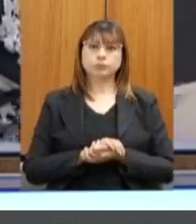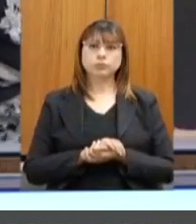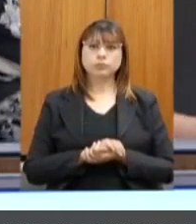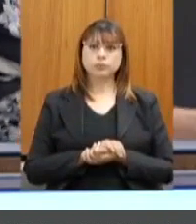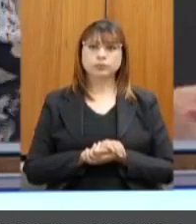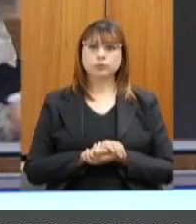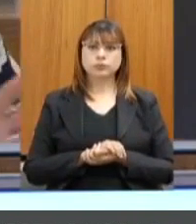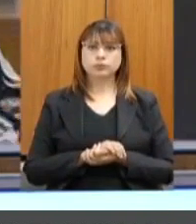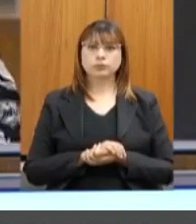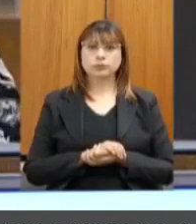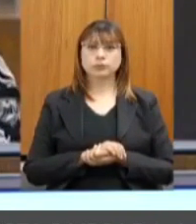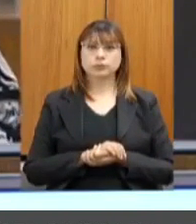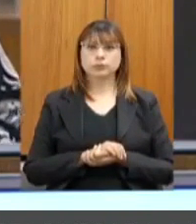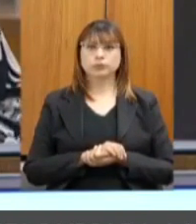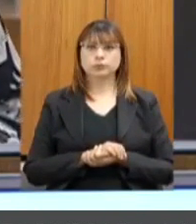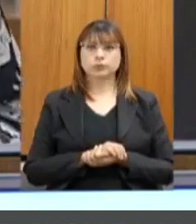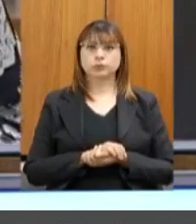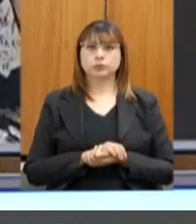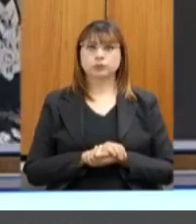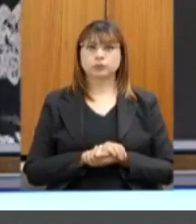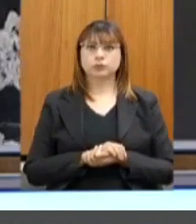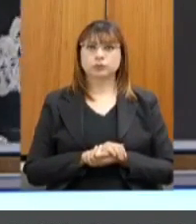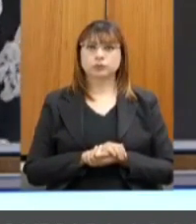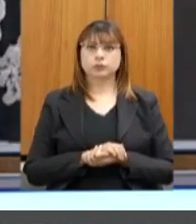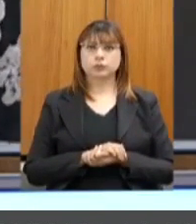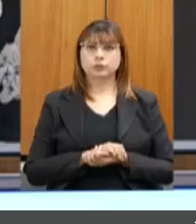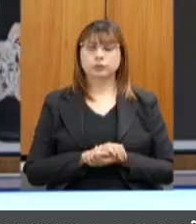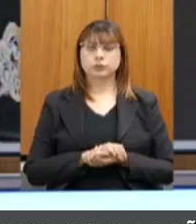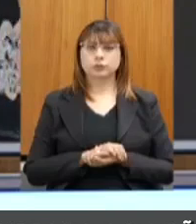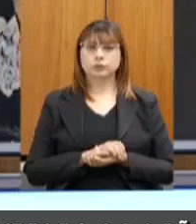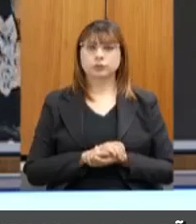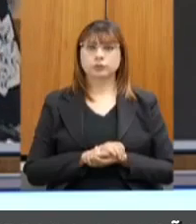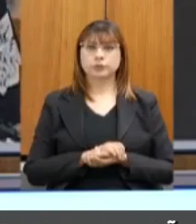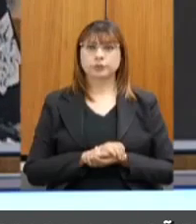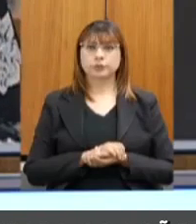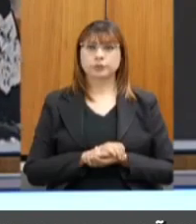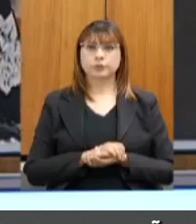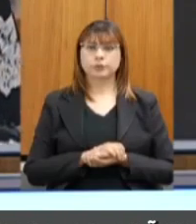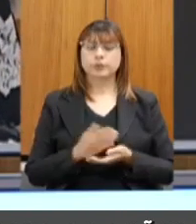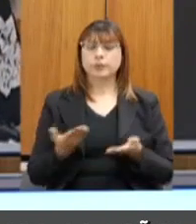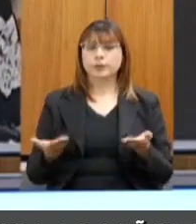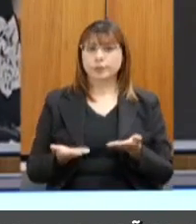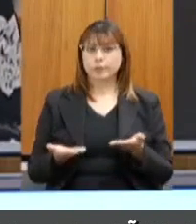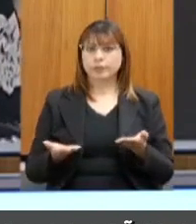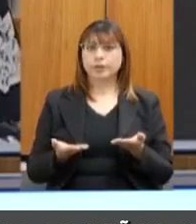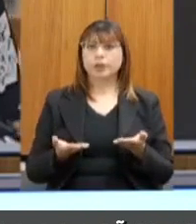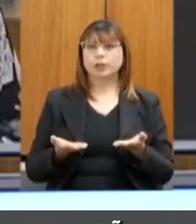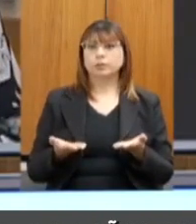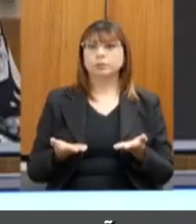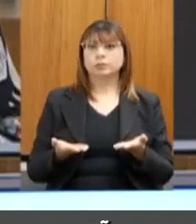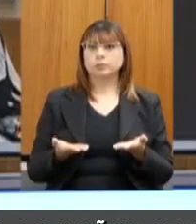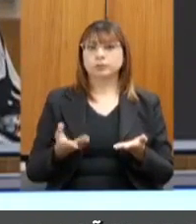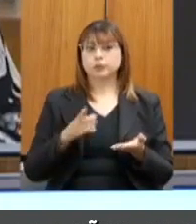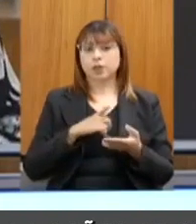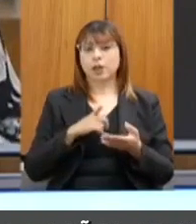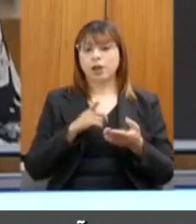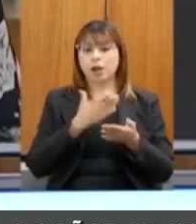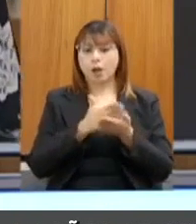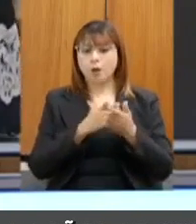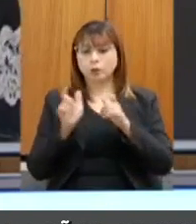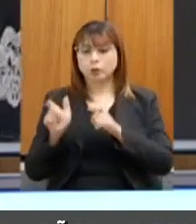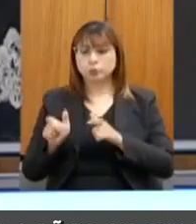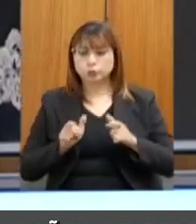Próximo, favor. Bem, nesse momento, algumas das nossas unidades já